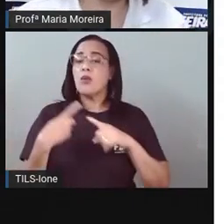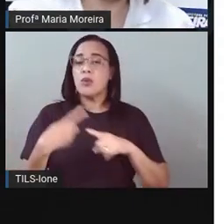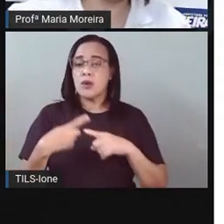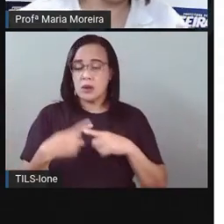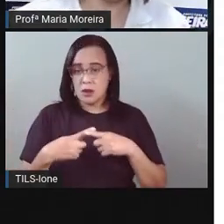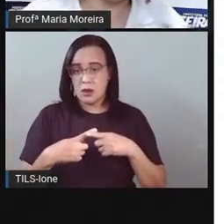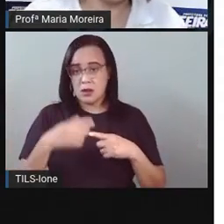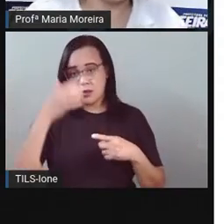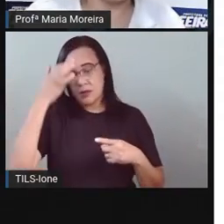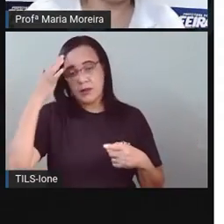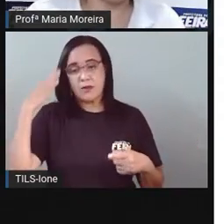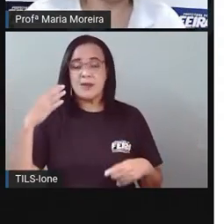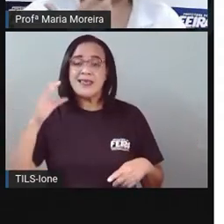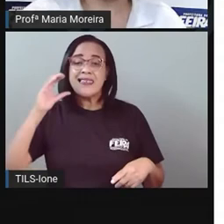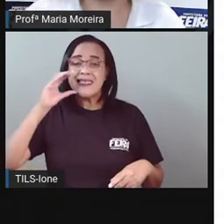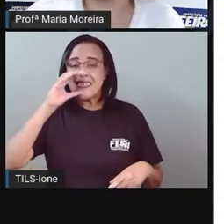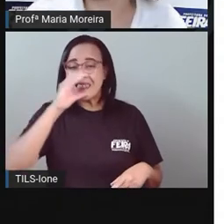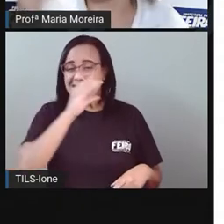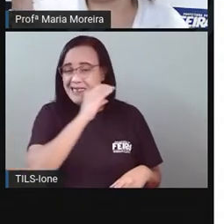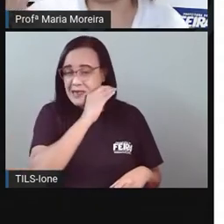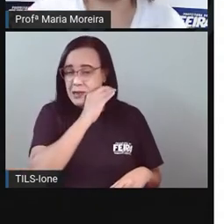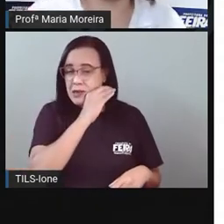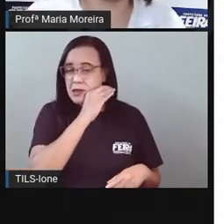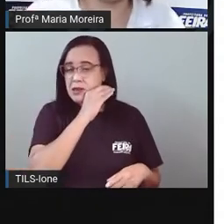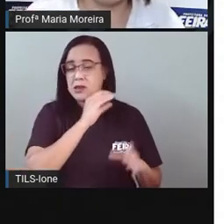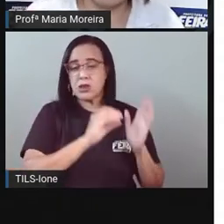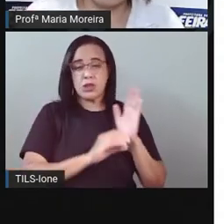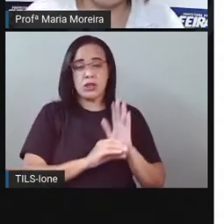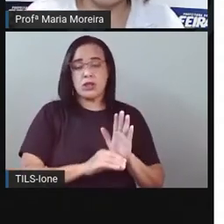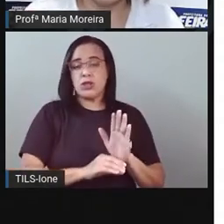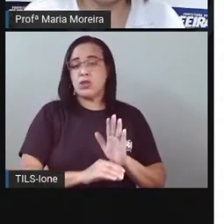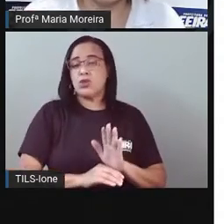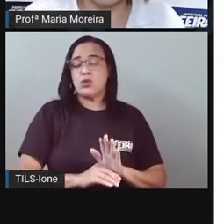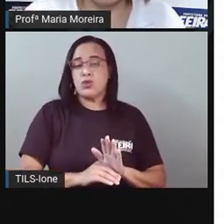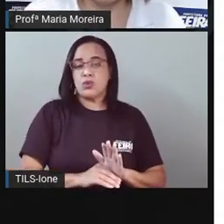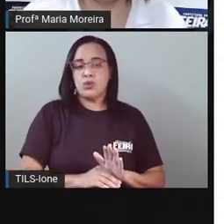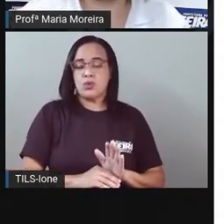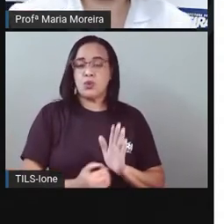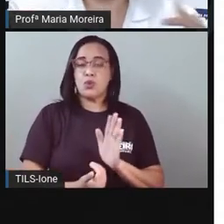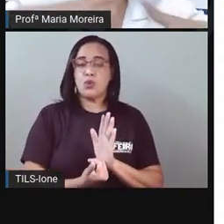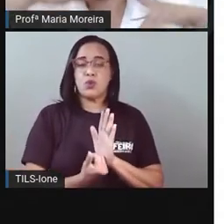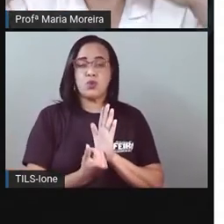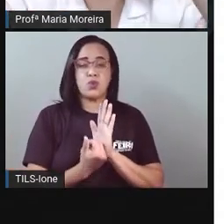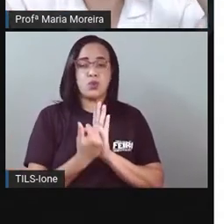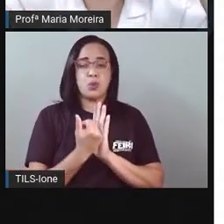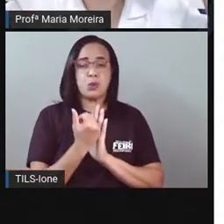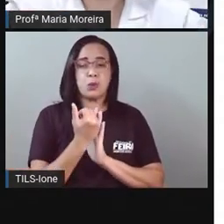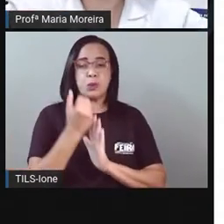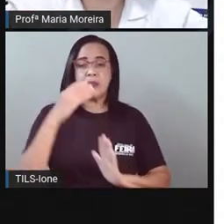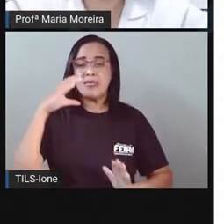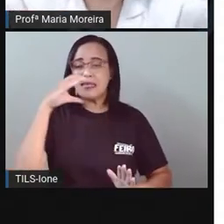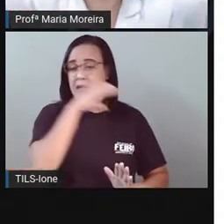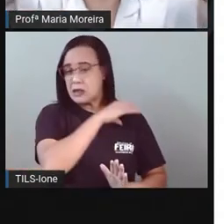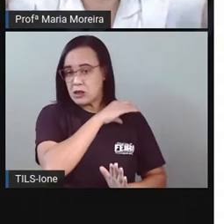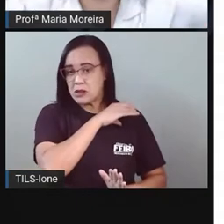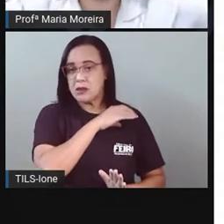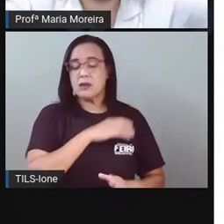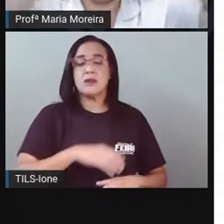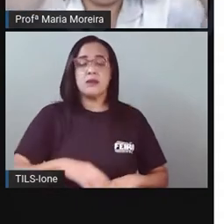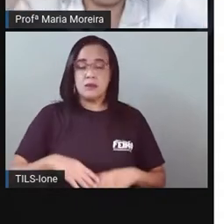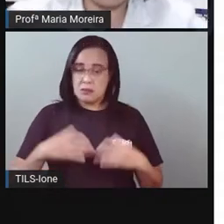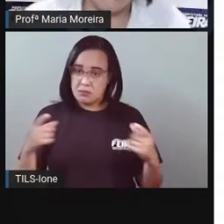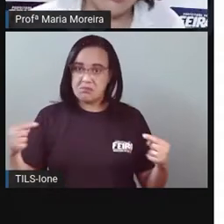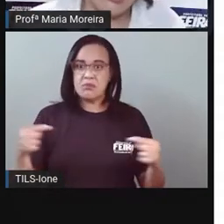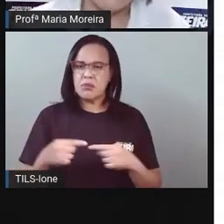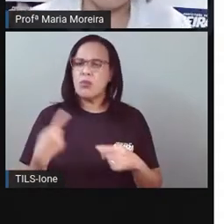Desse ambiente tão quente Ô, Pró, mas se é quente Por que da chuva? Porque a água evapora E vem esse choque